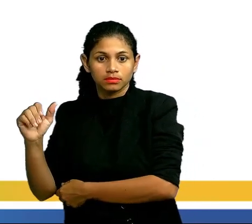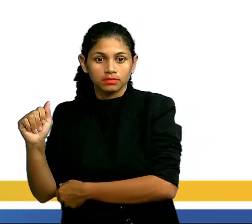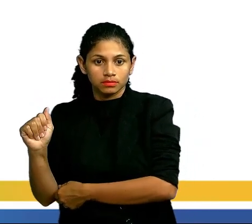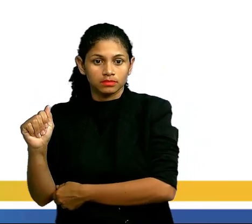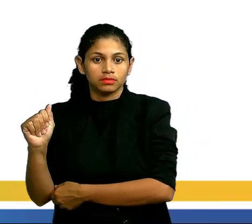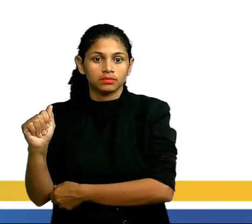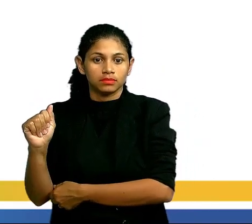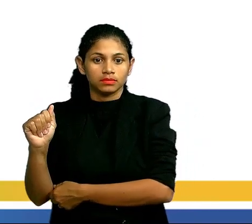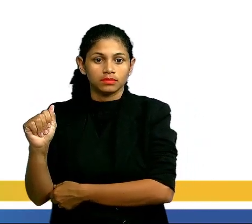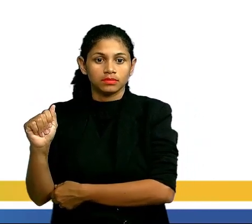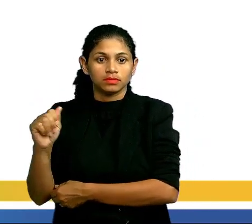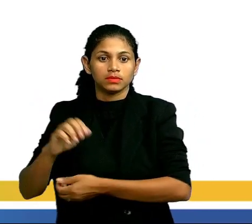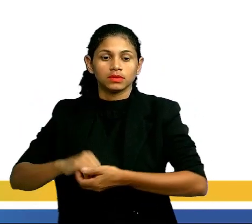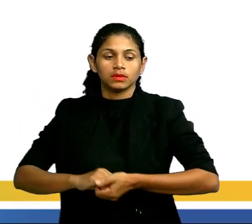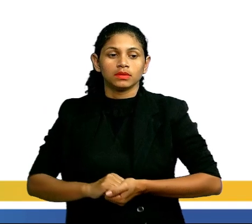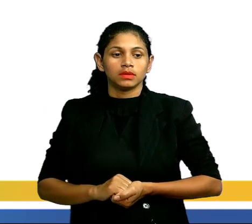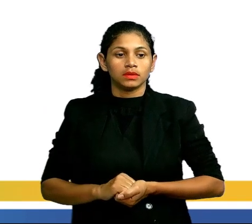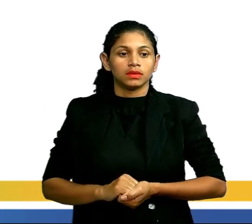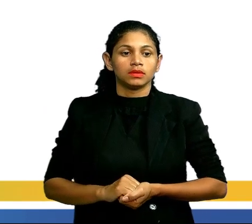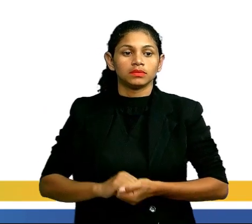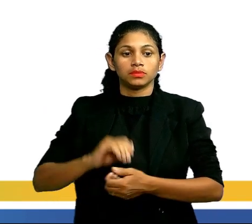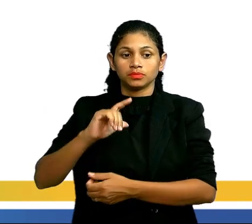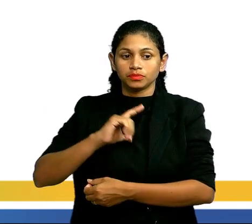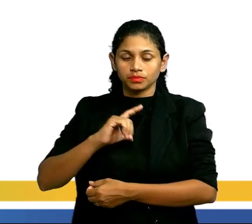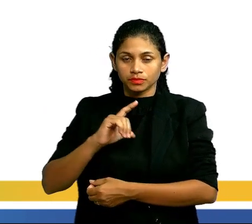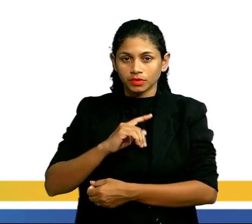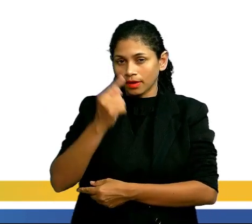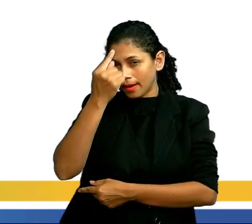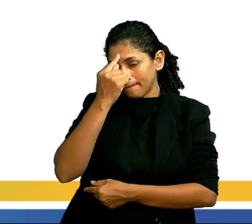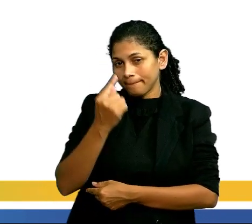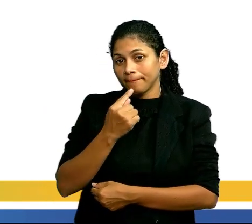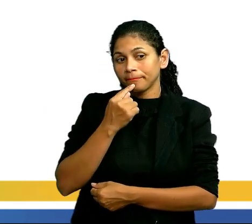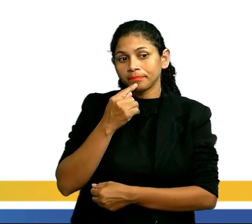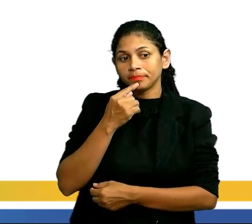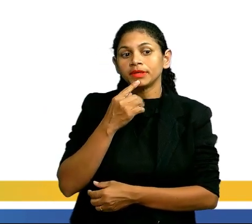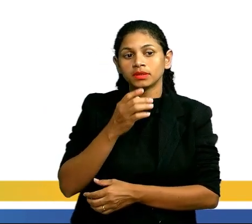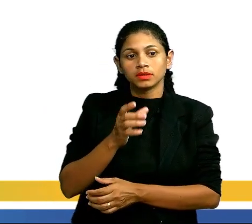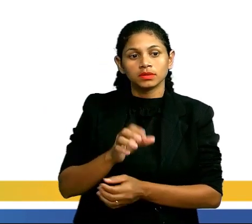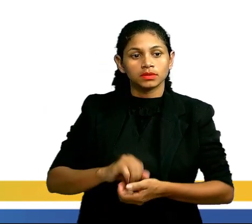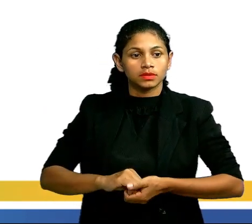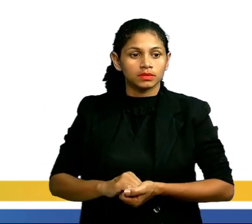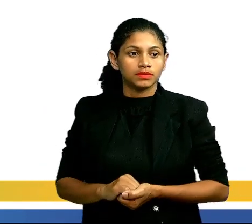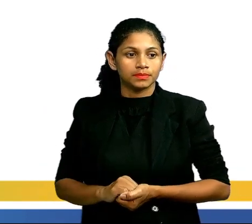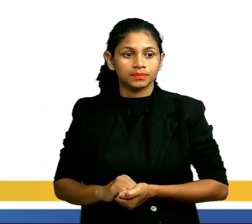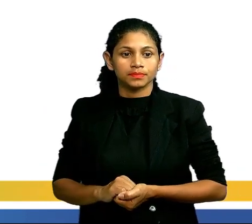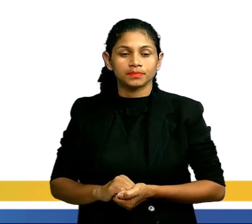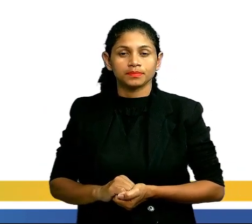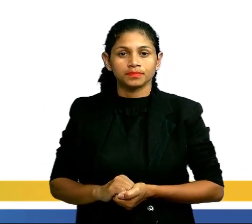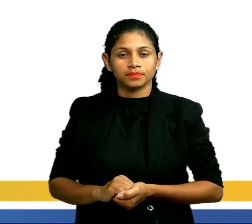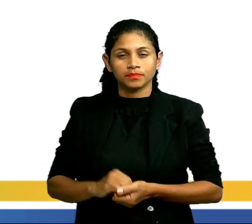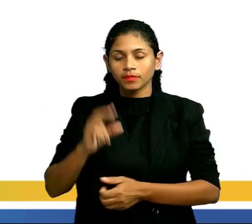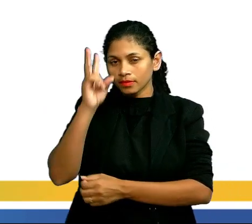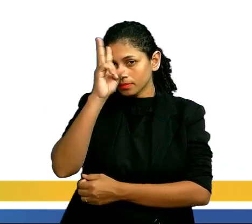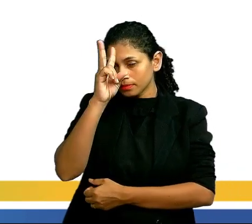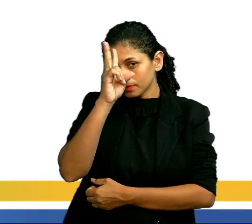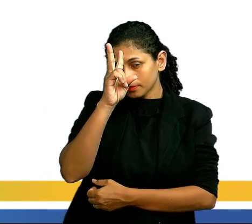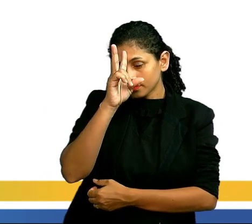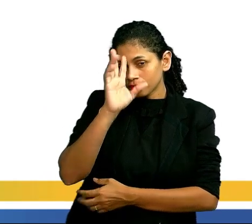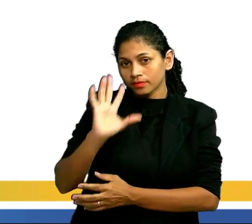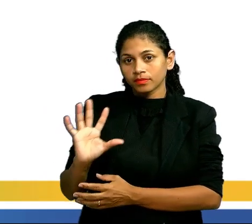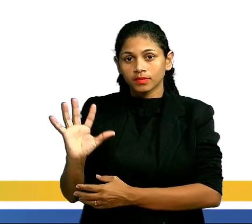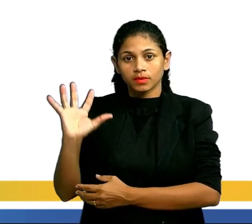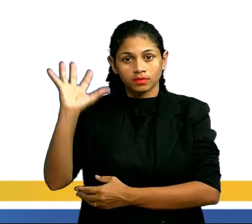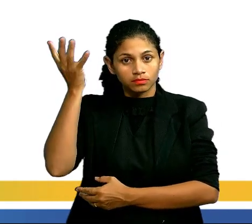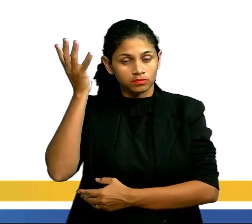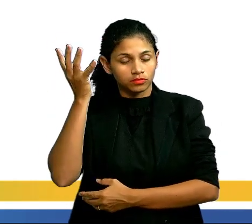nós estamos vendo uma coluna de fracionamento, nós estamos fazendo a destilação fracionada do petróleo. Lembra que isso vai acontecer por